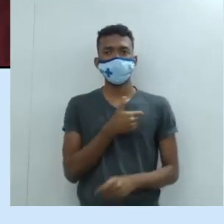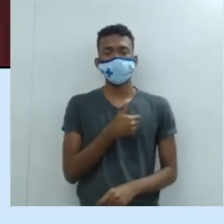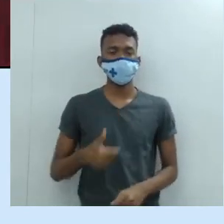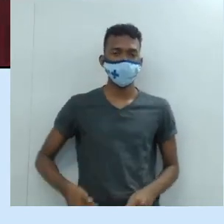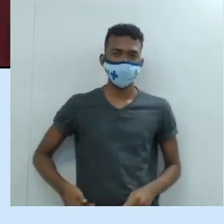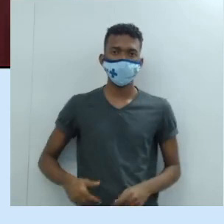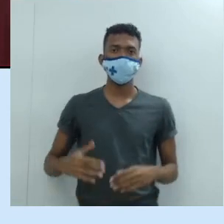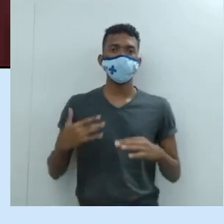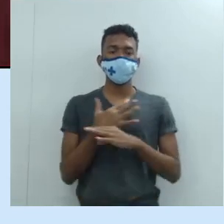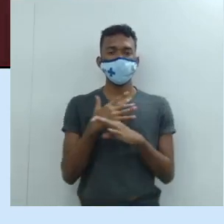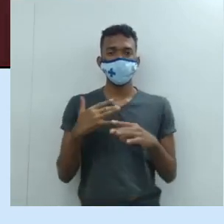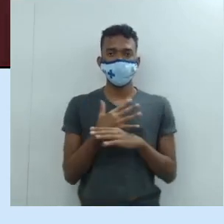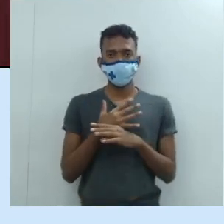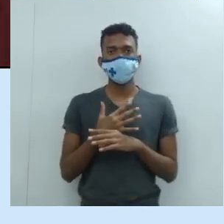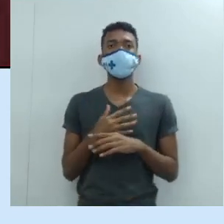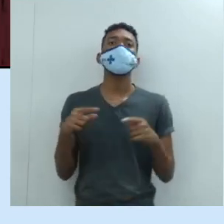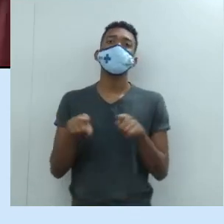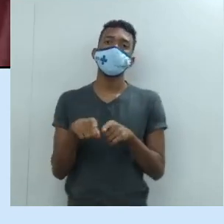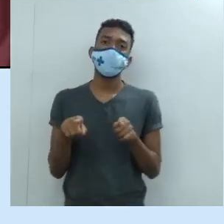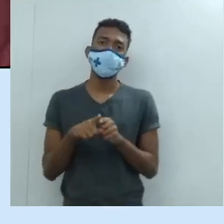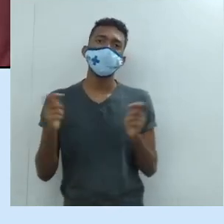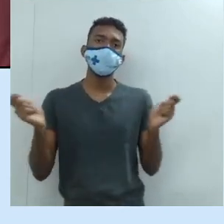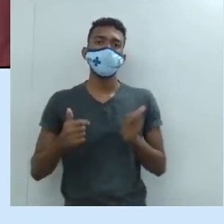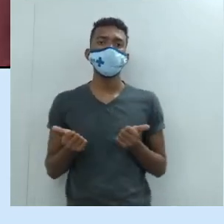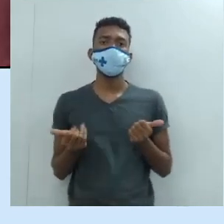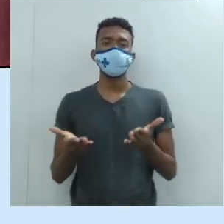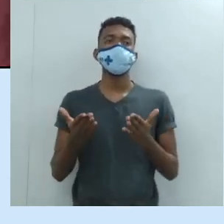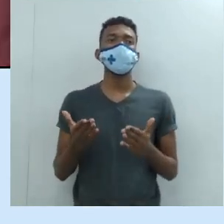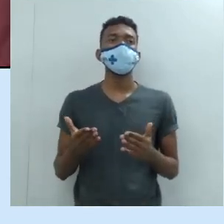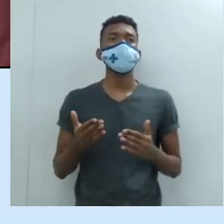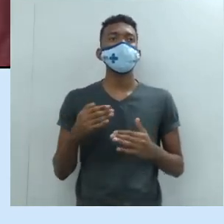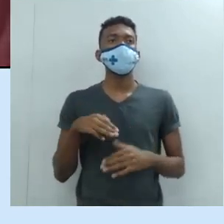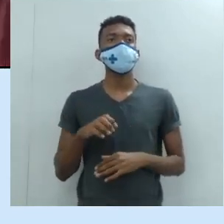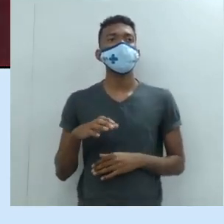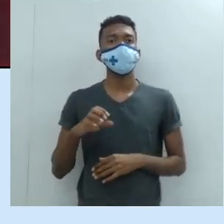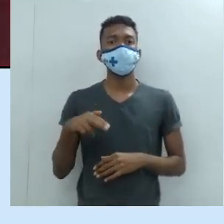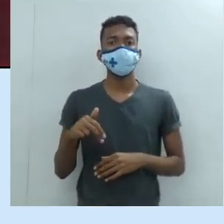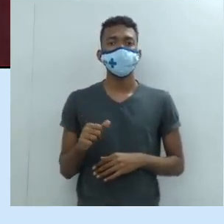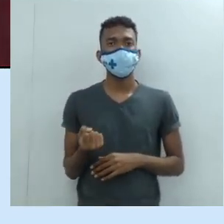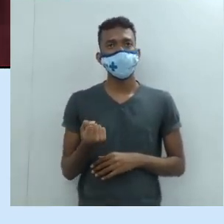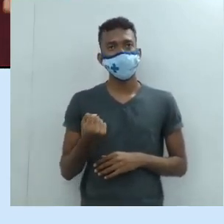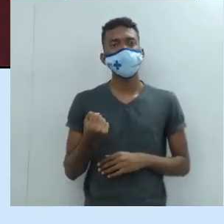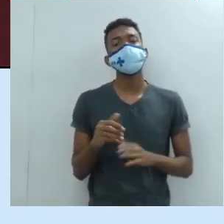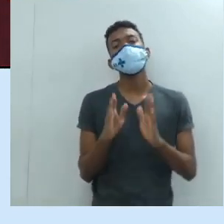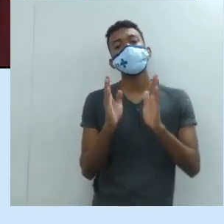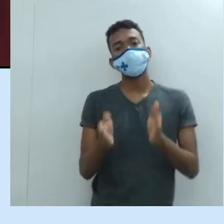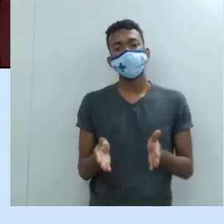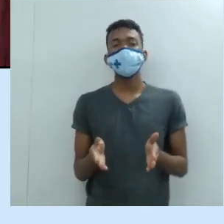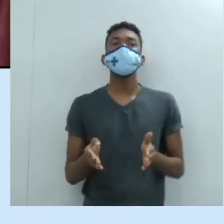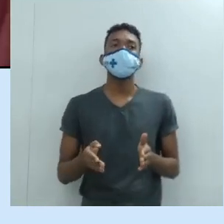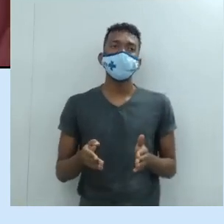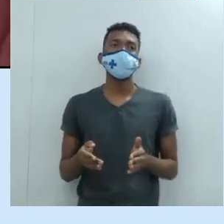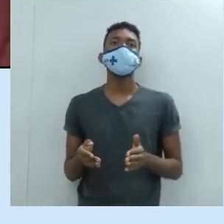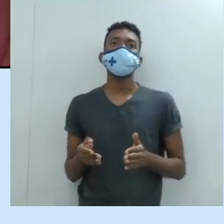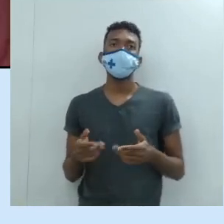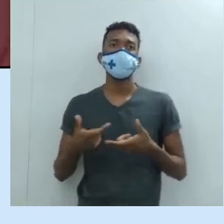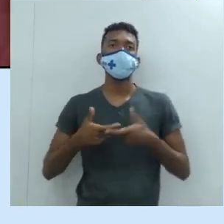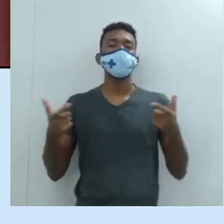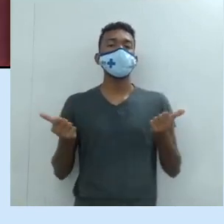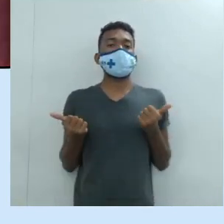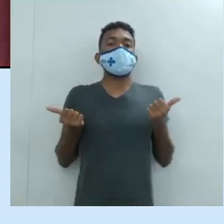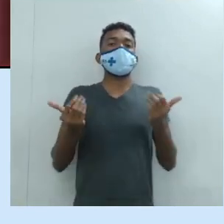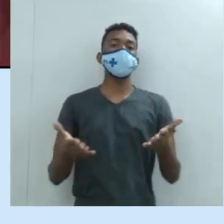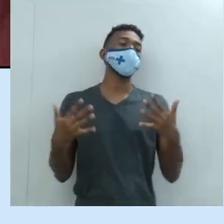cidade, e tornaram-se mecenas, tornaram-se mecenas generosos.